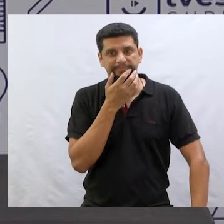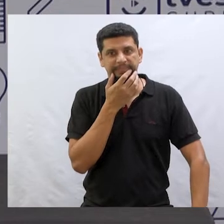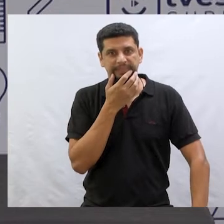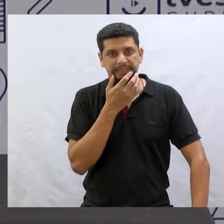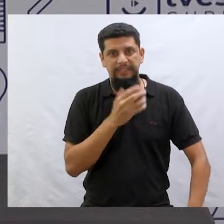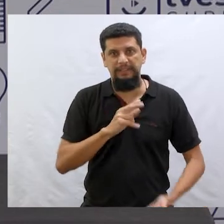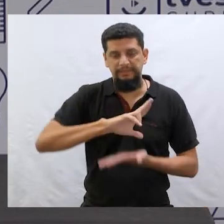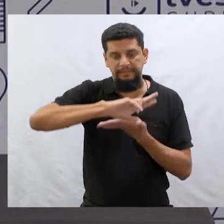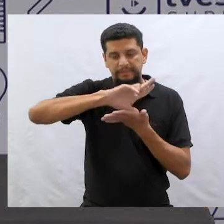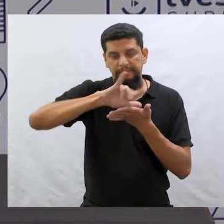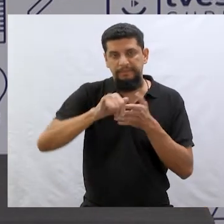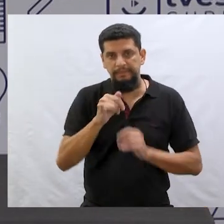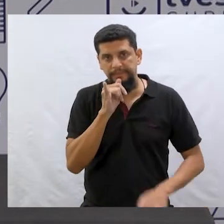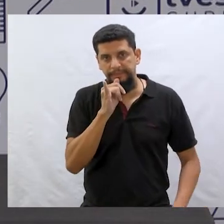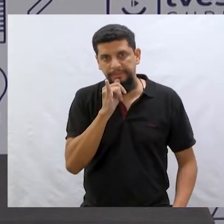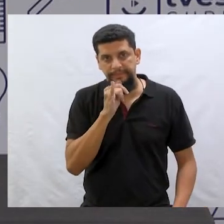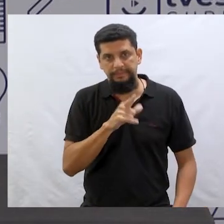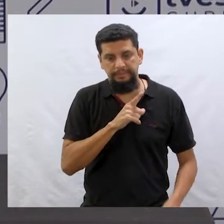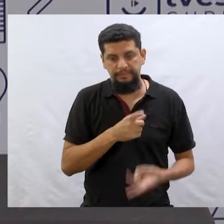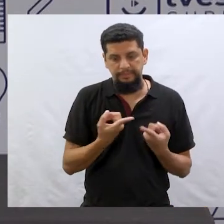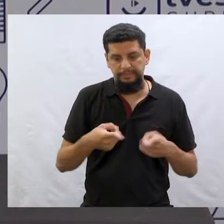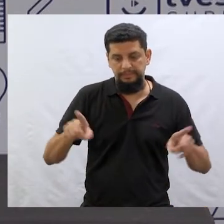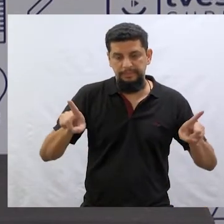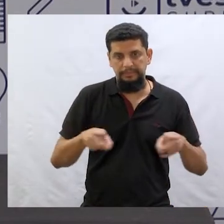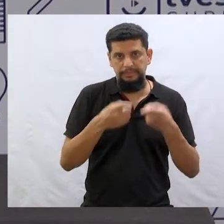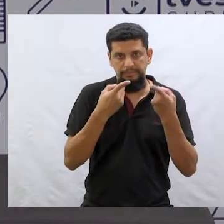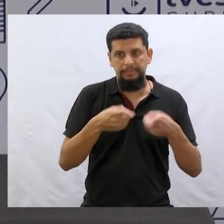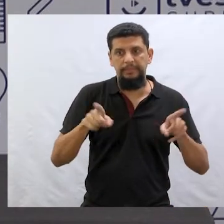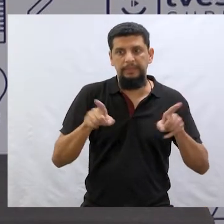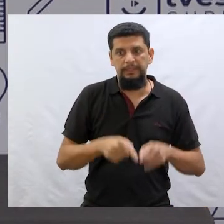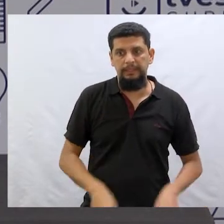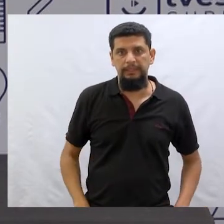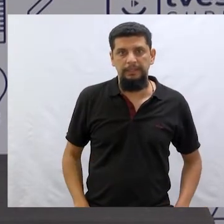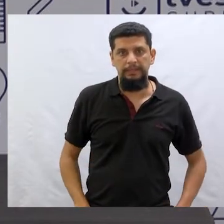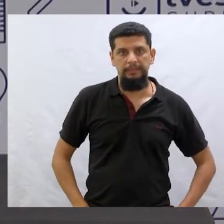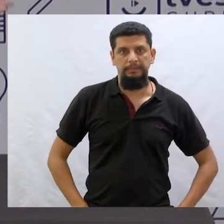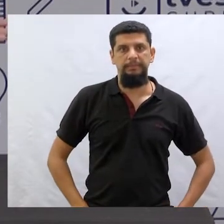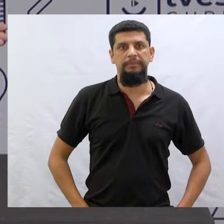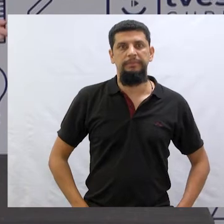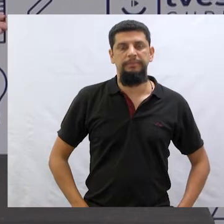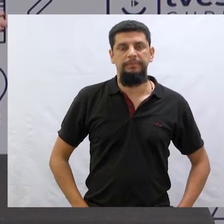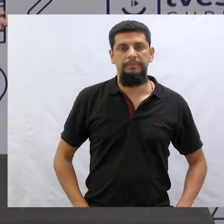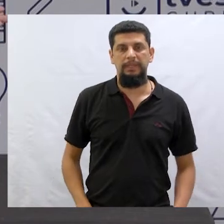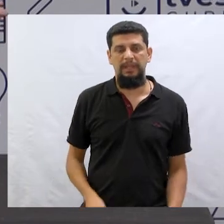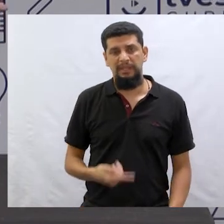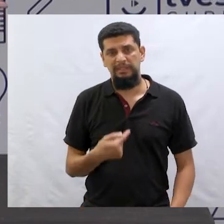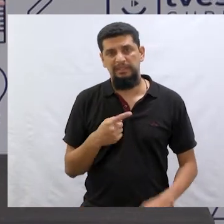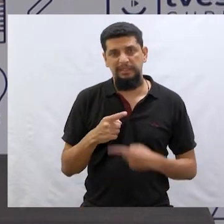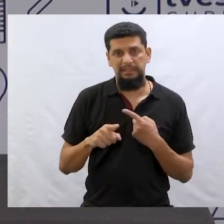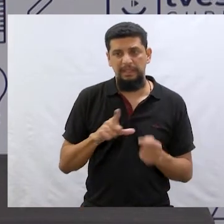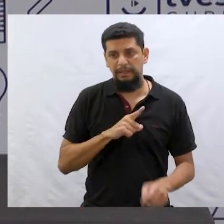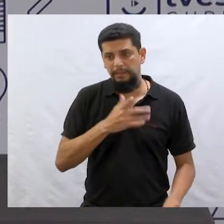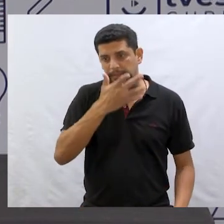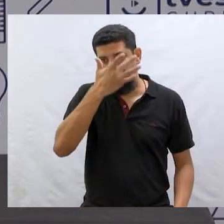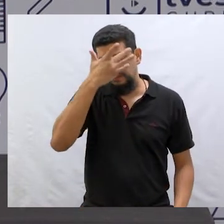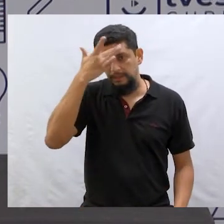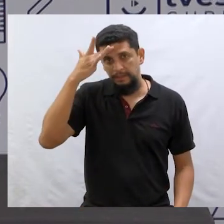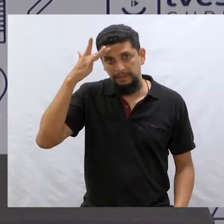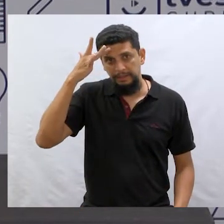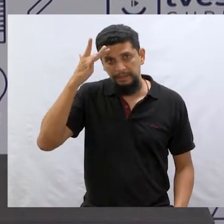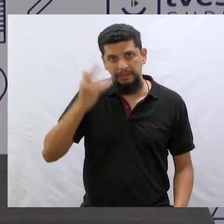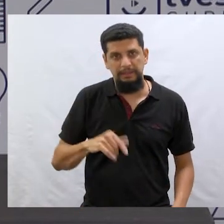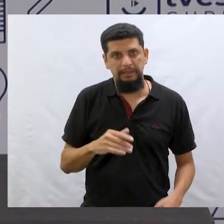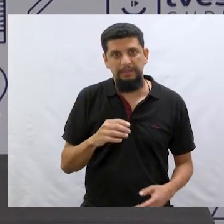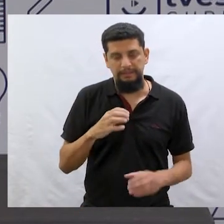Muitos exemplos, né? Tem uma música do Skank lá. Pacato Cidadão. Tem muita gente que cantava